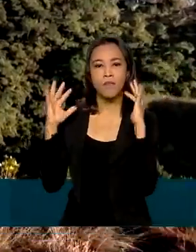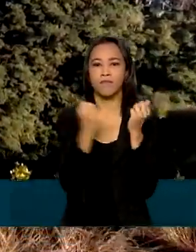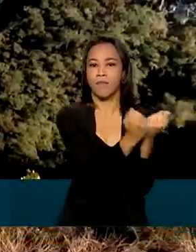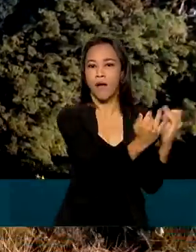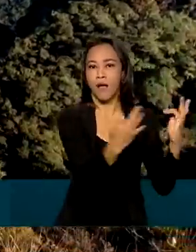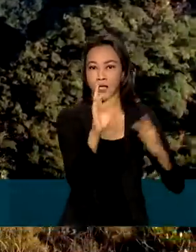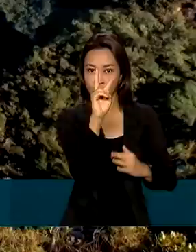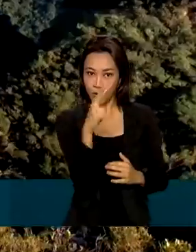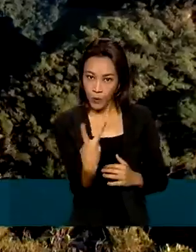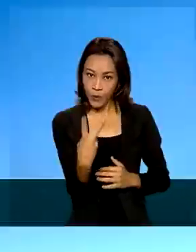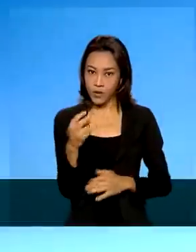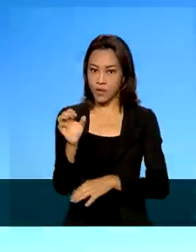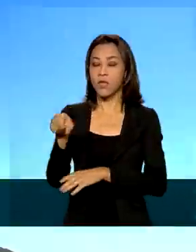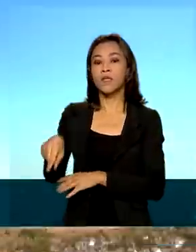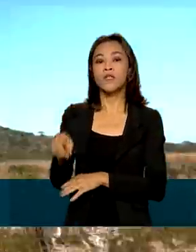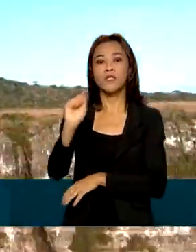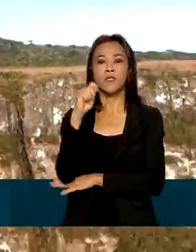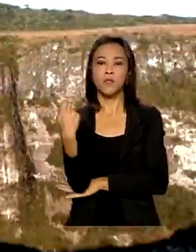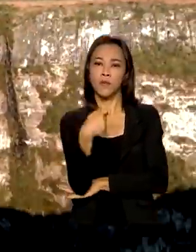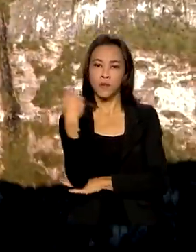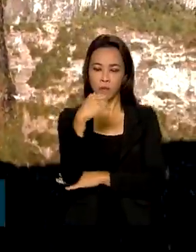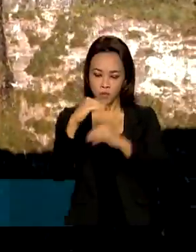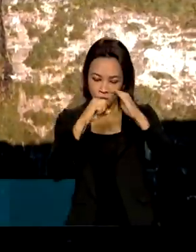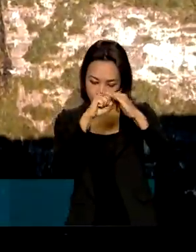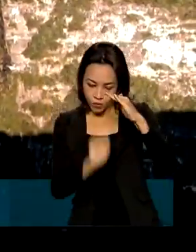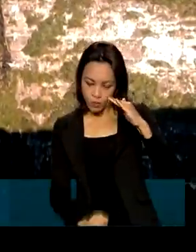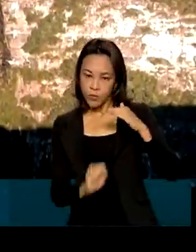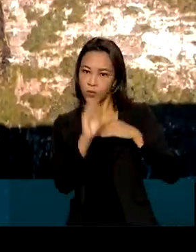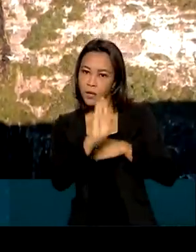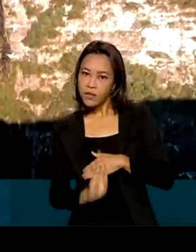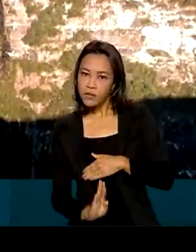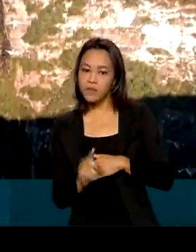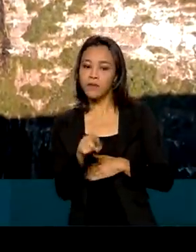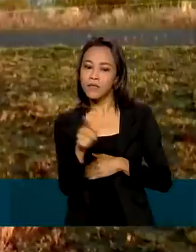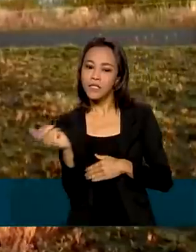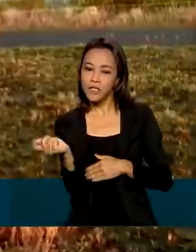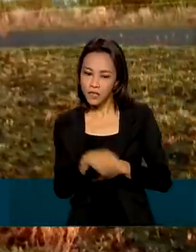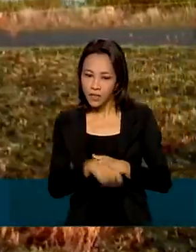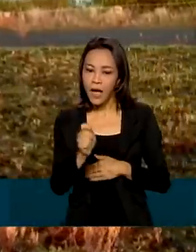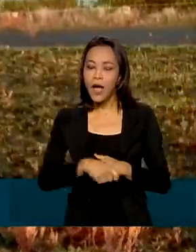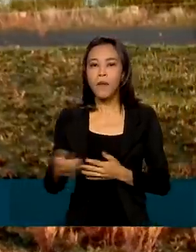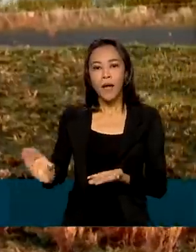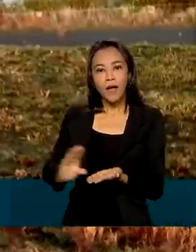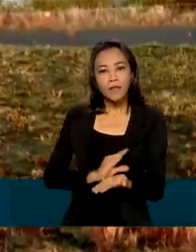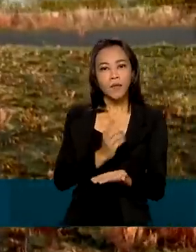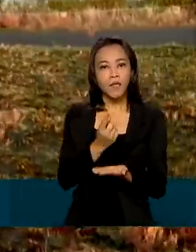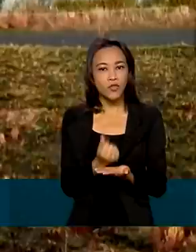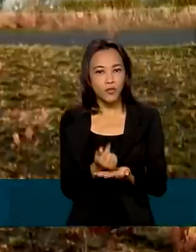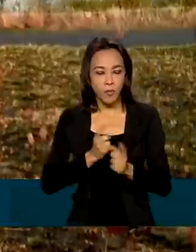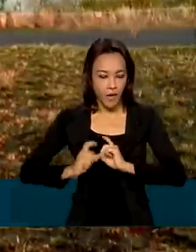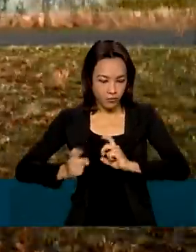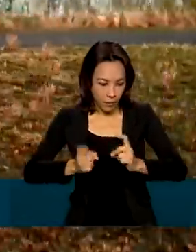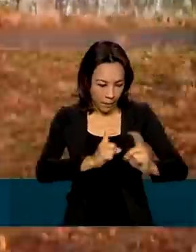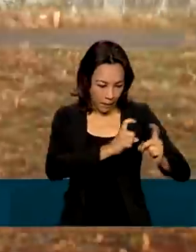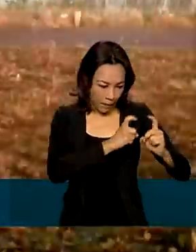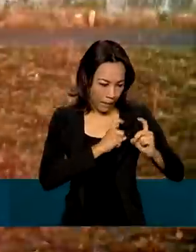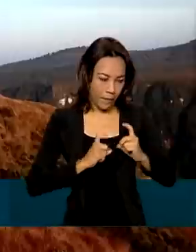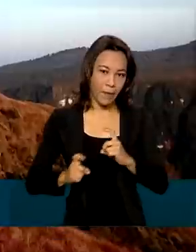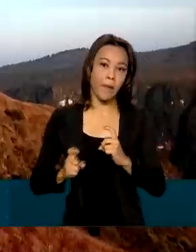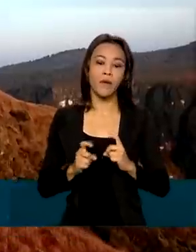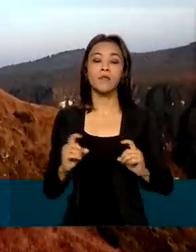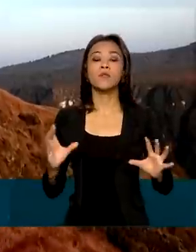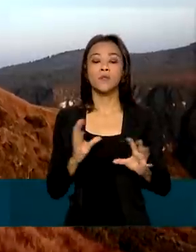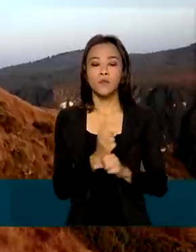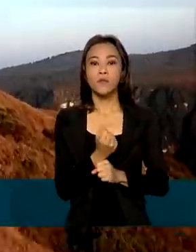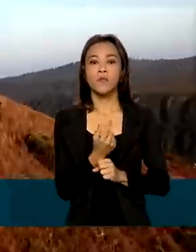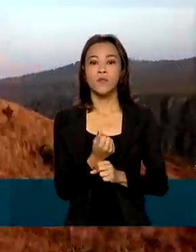Geral, localizados na região sul do país, já podem começar a receber os investimentos privados em instalações e serviços, estimados